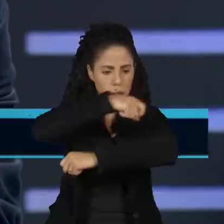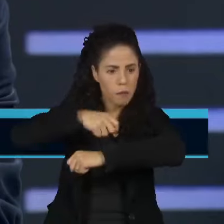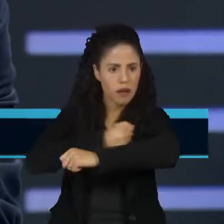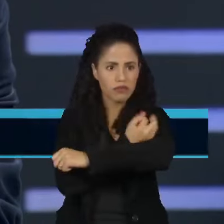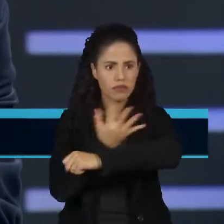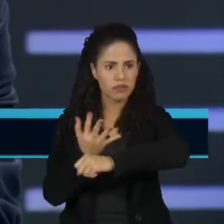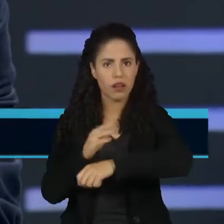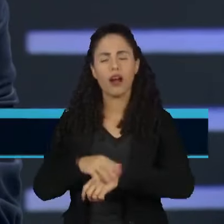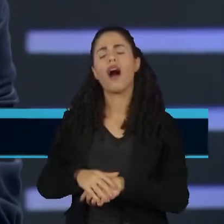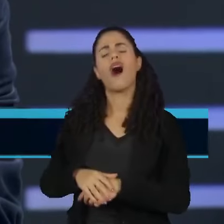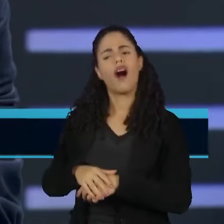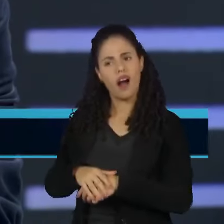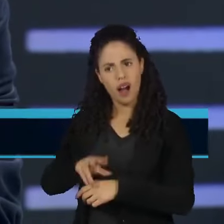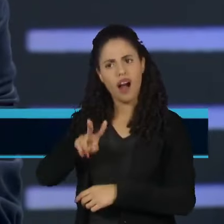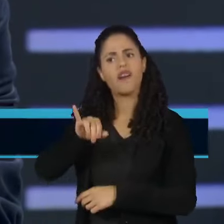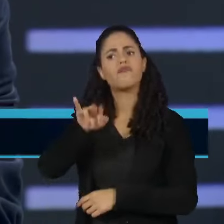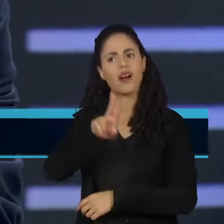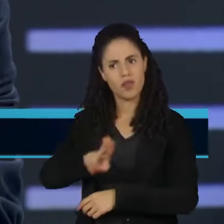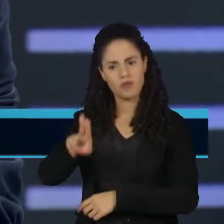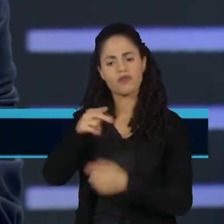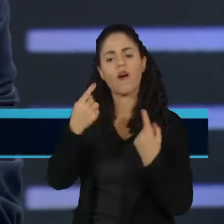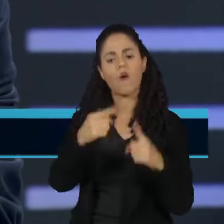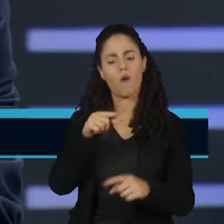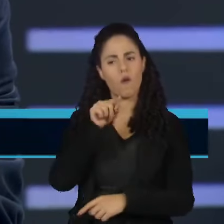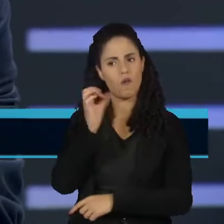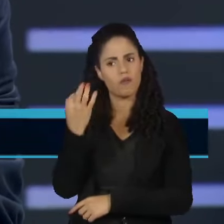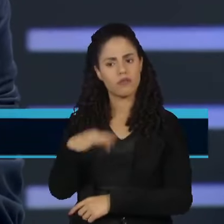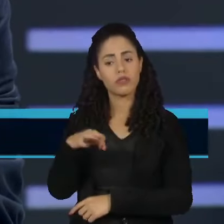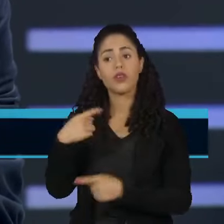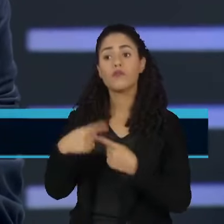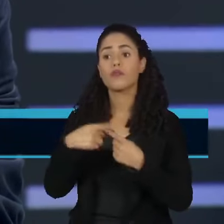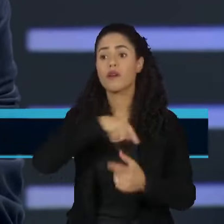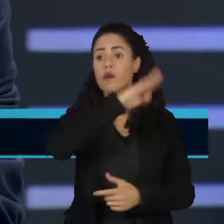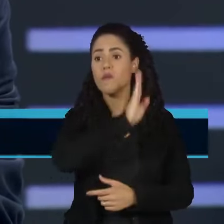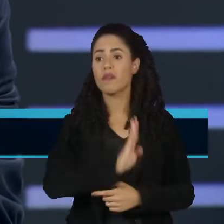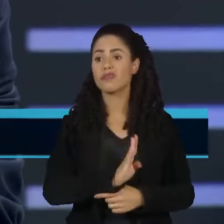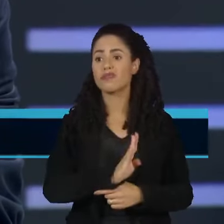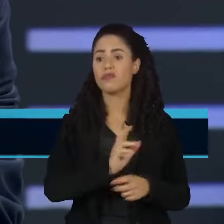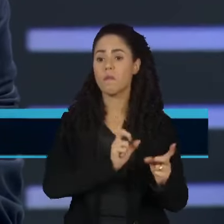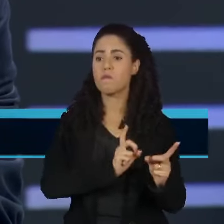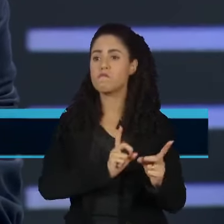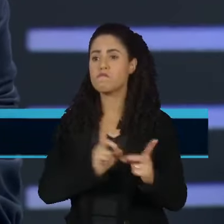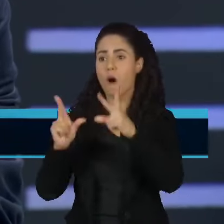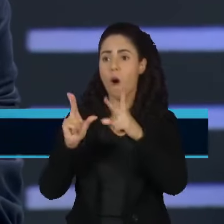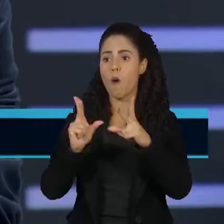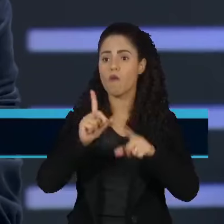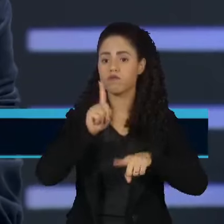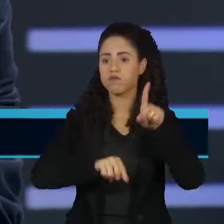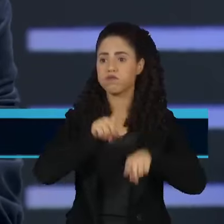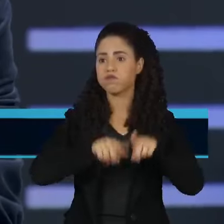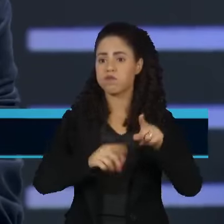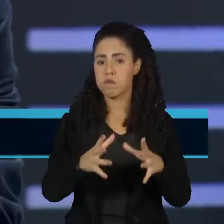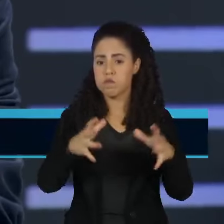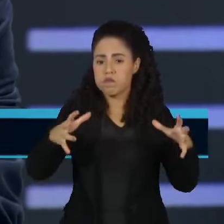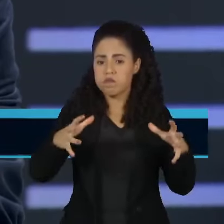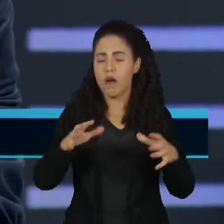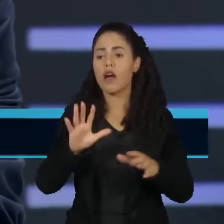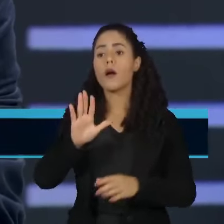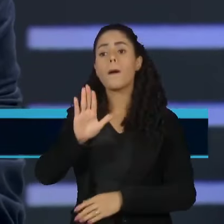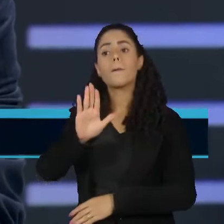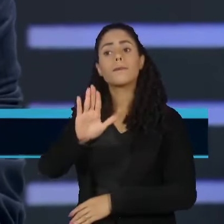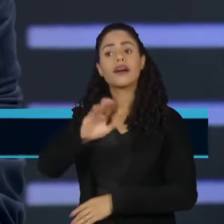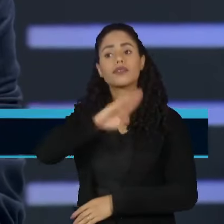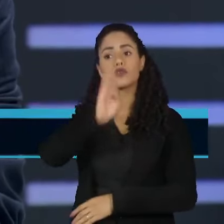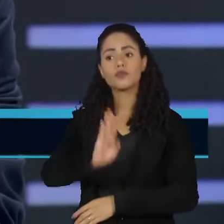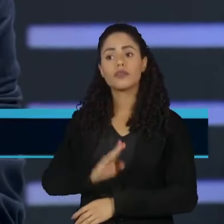usadas, claro, porque o Brasil é um grande produtor, mora do mundo. Mas o fato é que o Brasil tem que fazer a sua parte, não